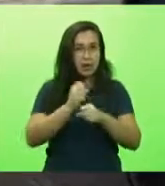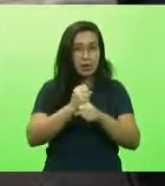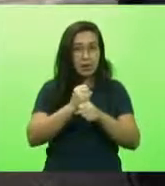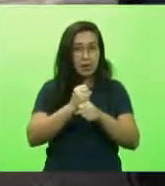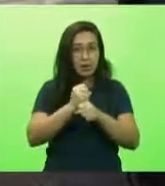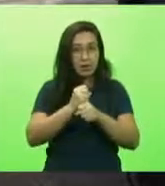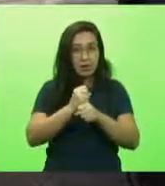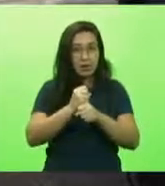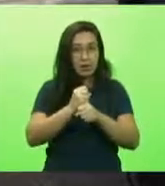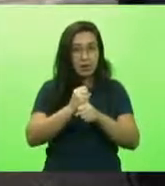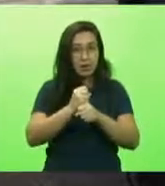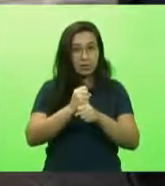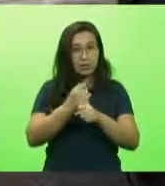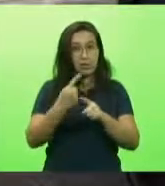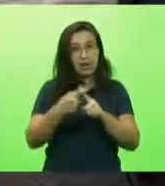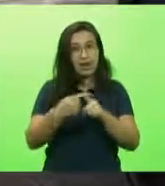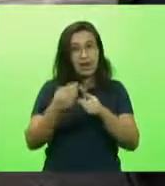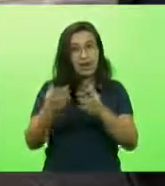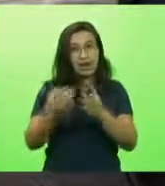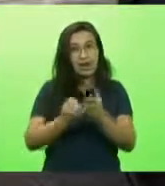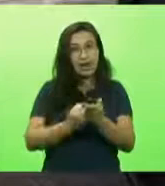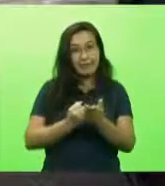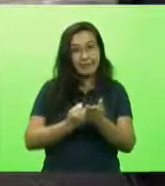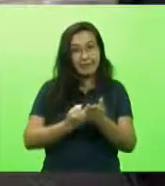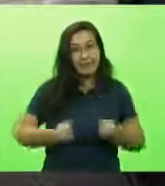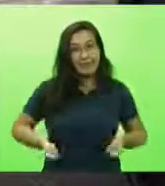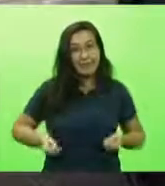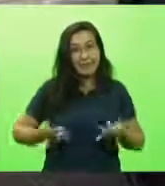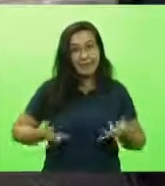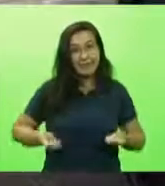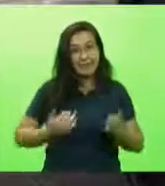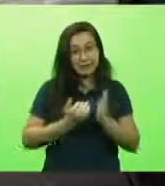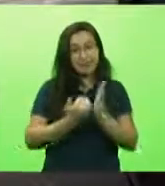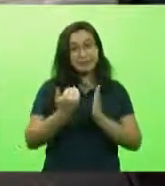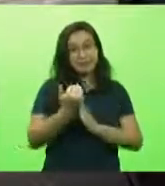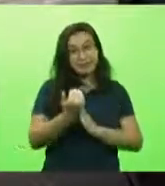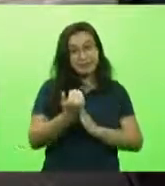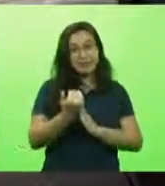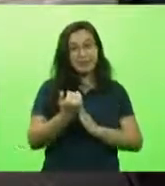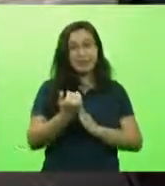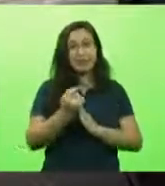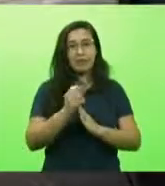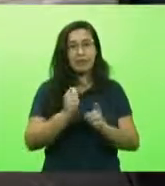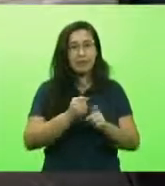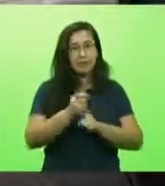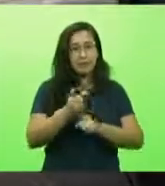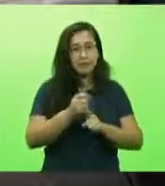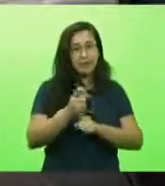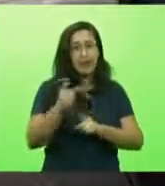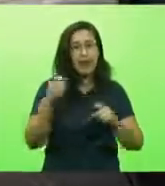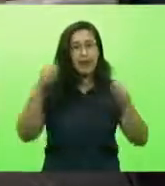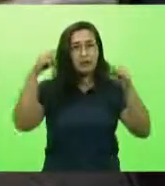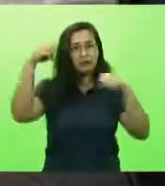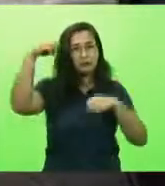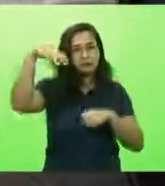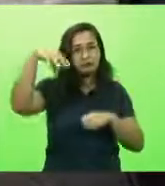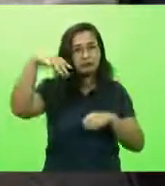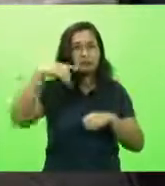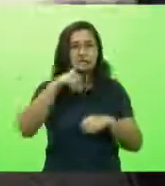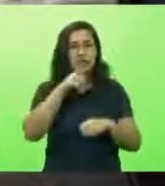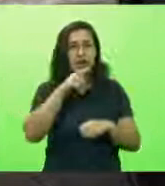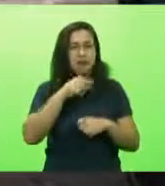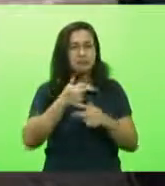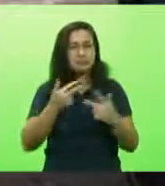mesmo tendo gasto mais. Mesmo tendo gasto mais para manter a casa, com aluguel, com luz. Nós tivemos um superávit,